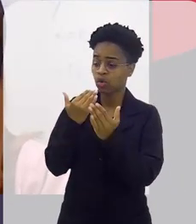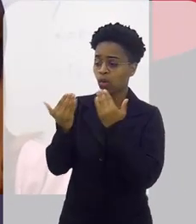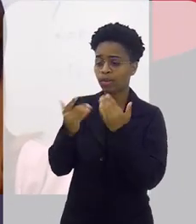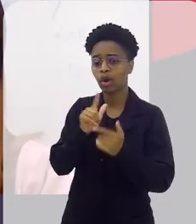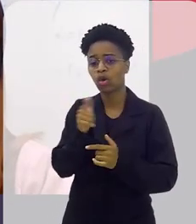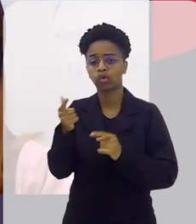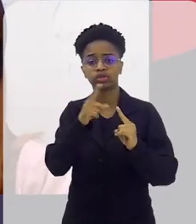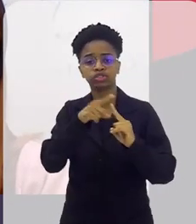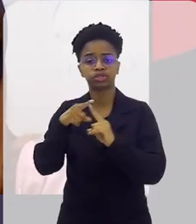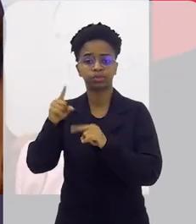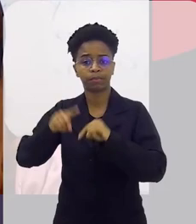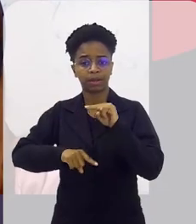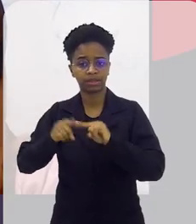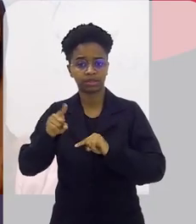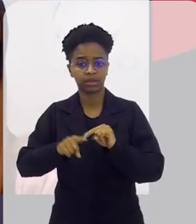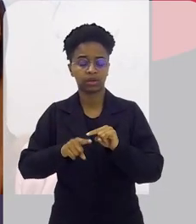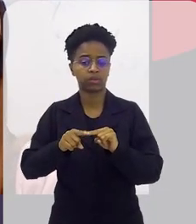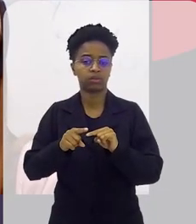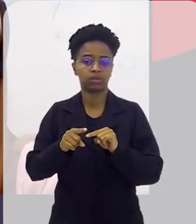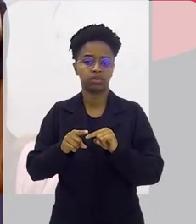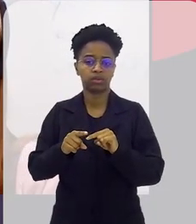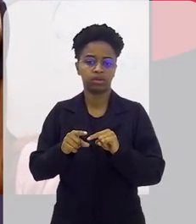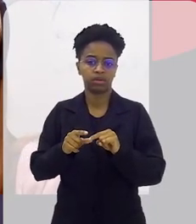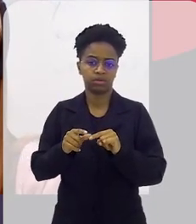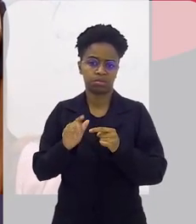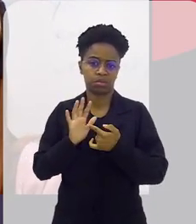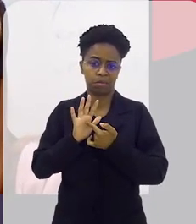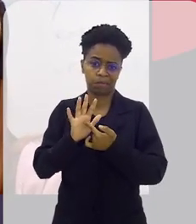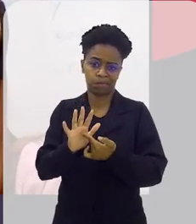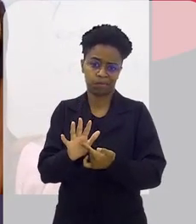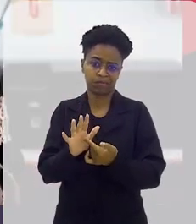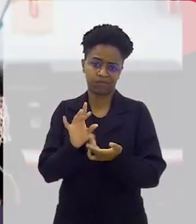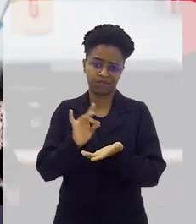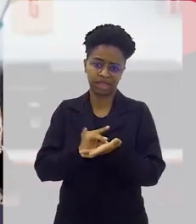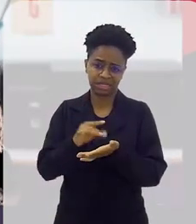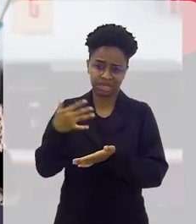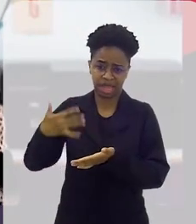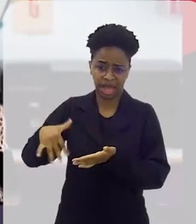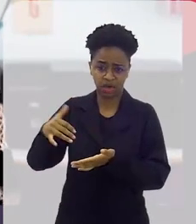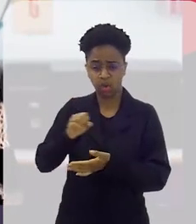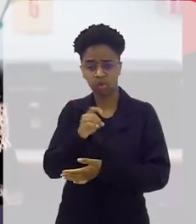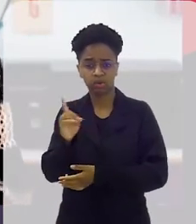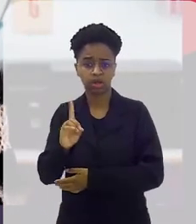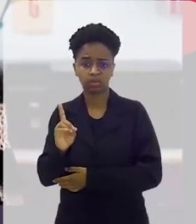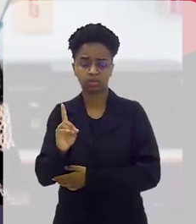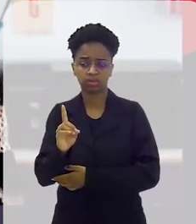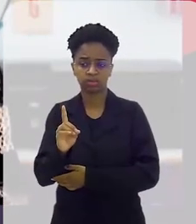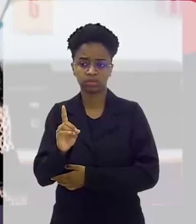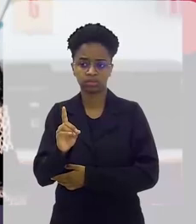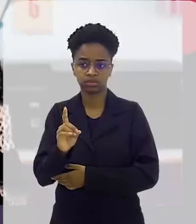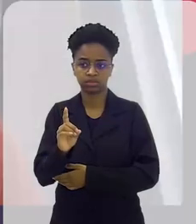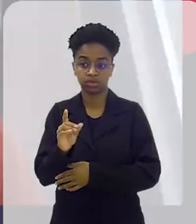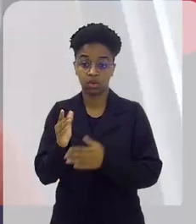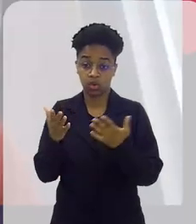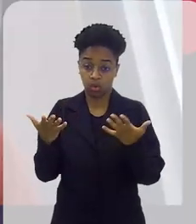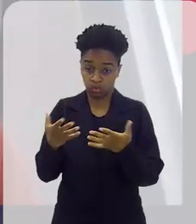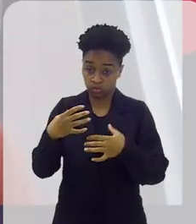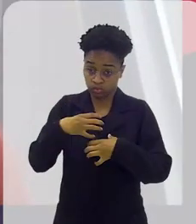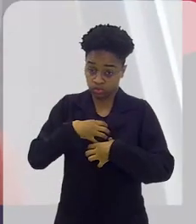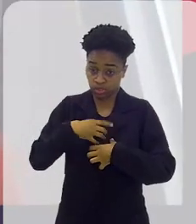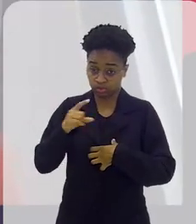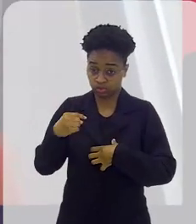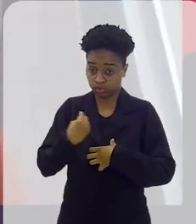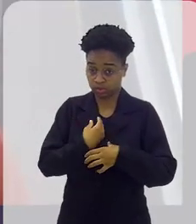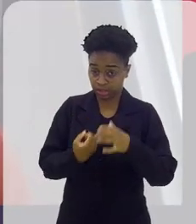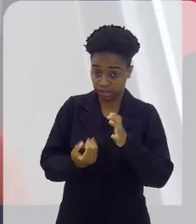com outras fibras que a gente tem no mercado, ele se apresenta de fato mais caro ou não? Hoje, da maneira